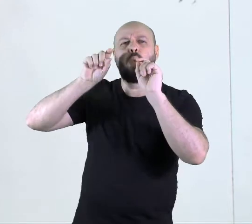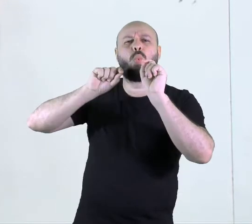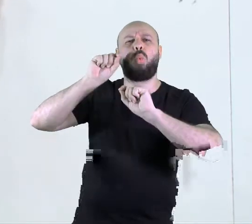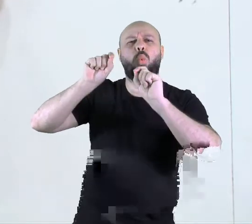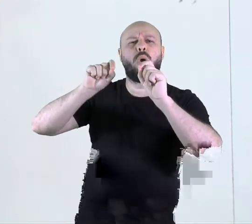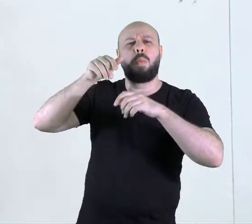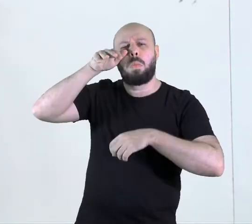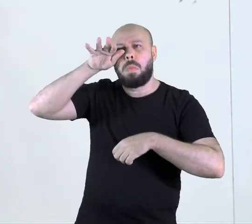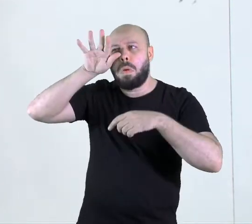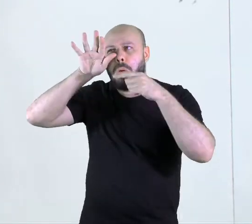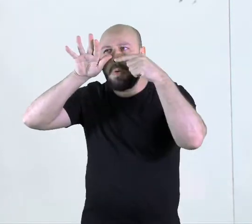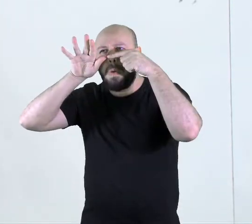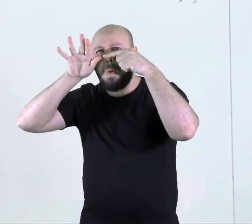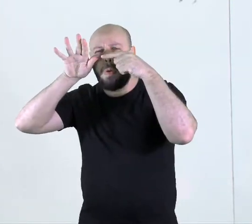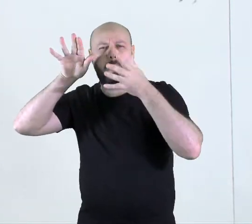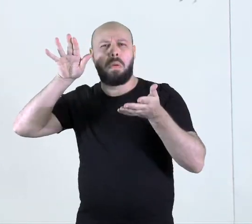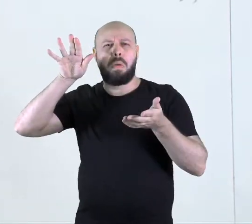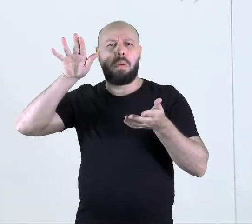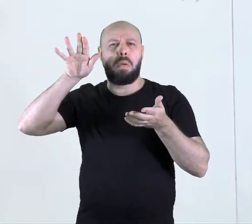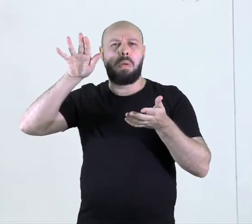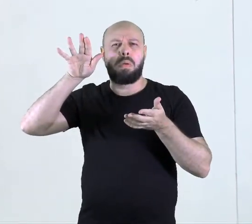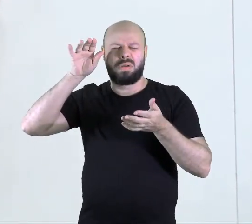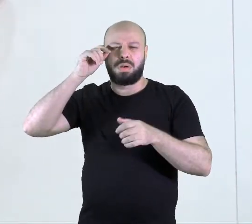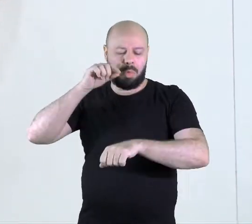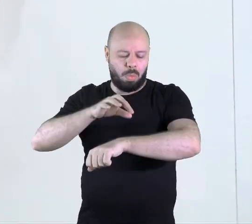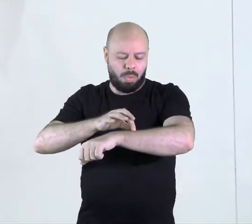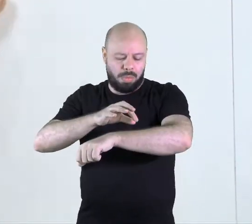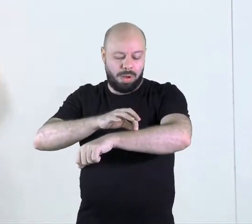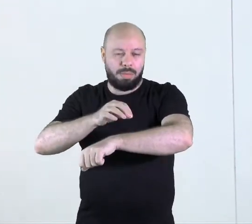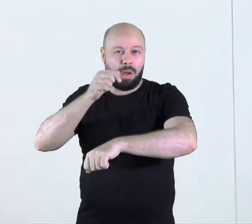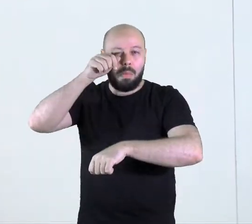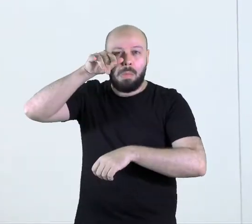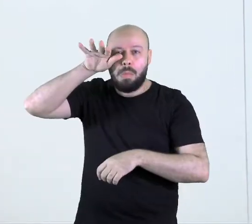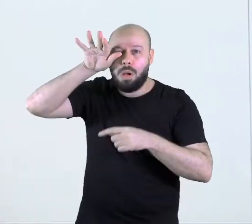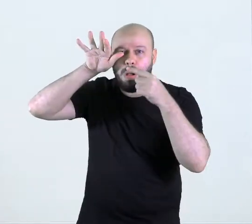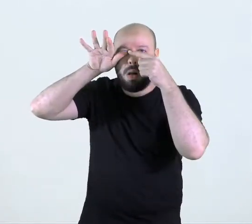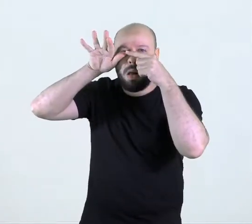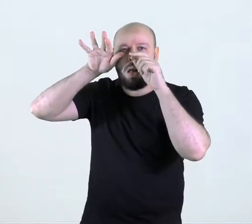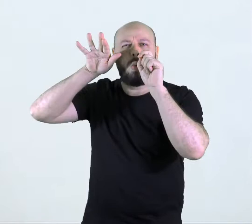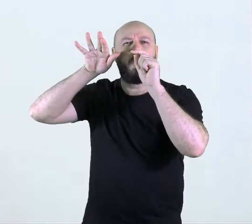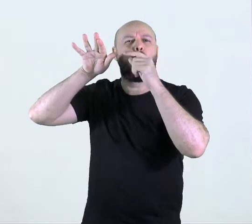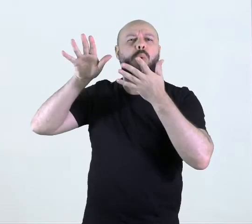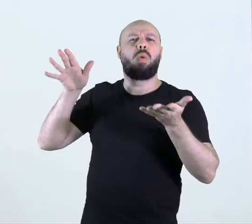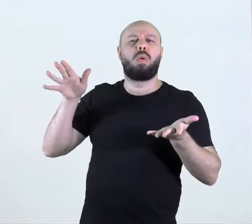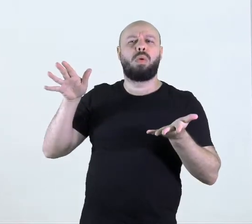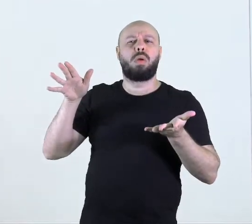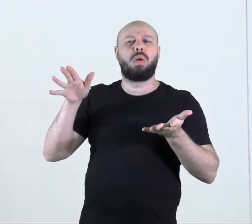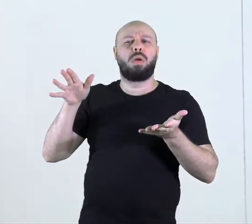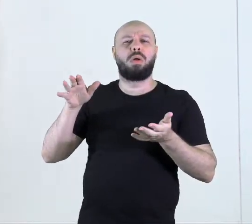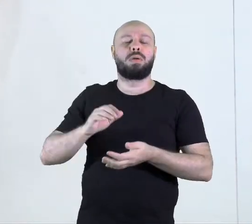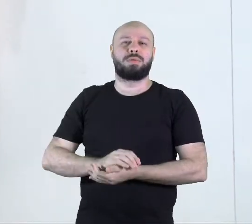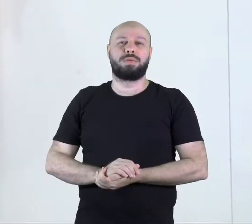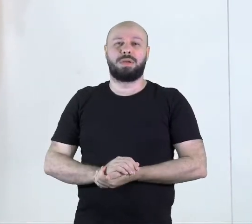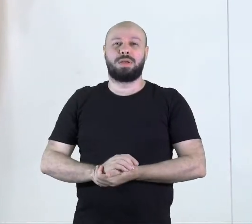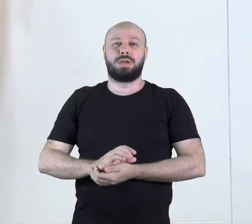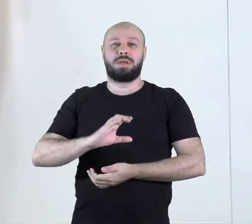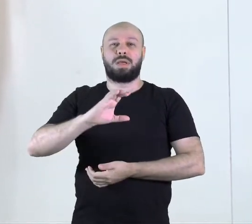pelos que estão aqui acima aqui? Vocês sabem dizer? São os